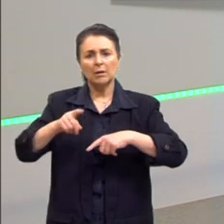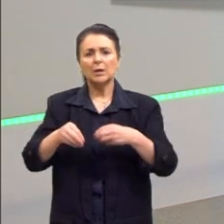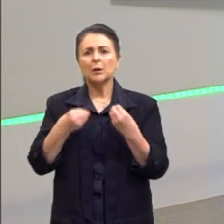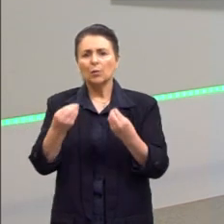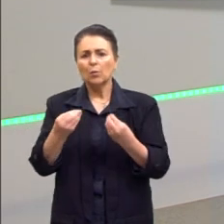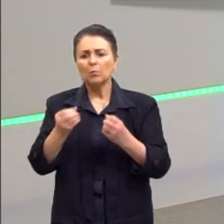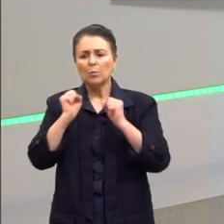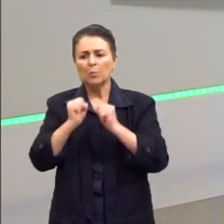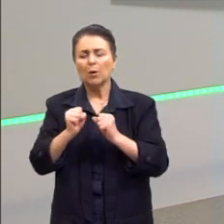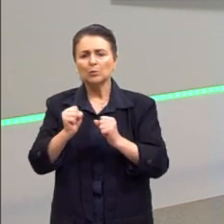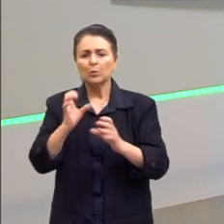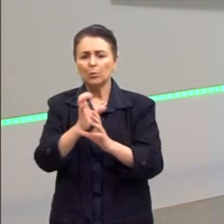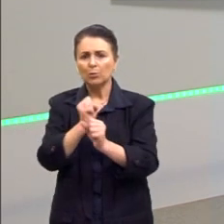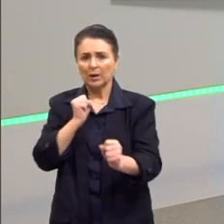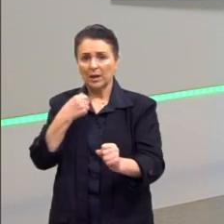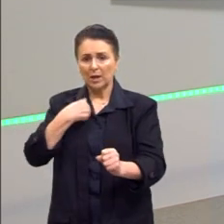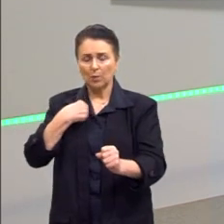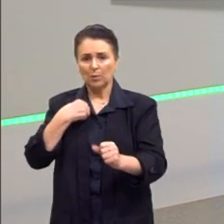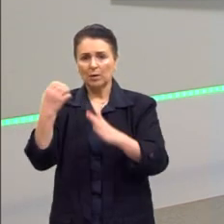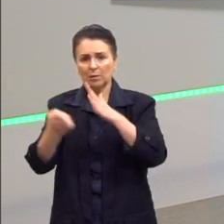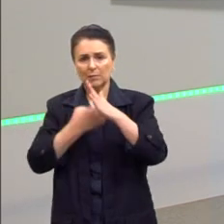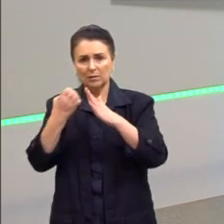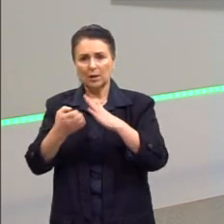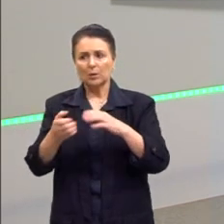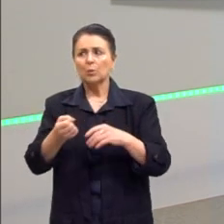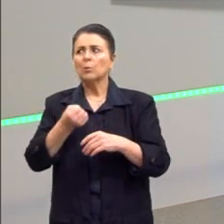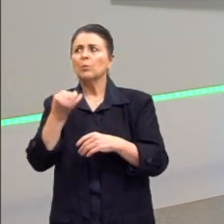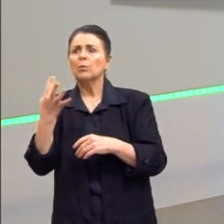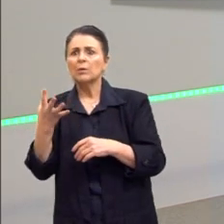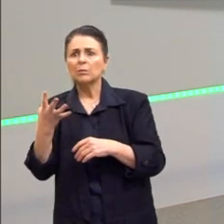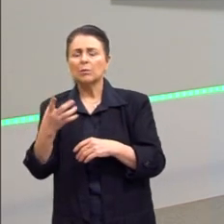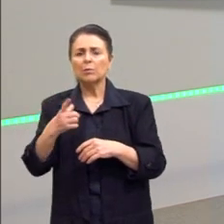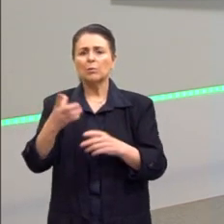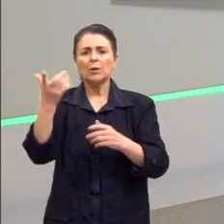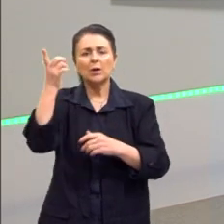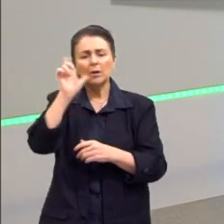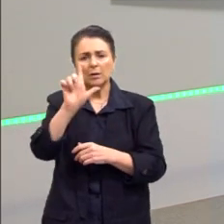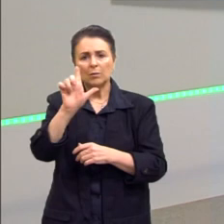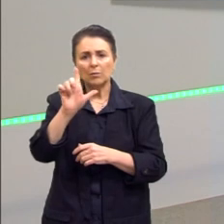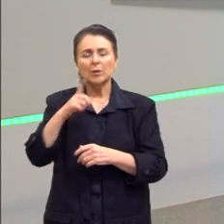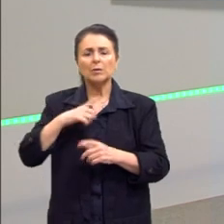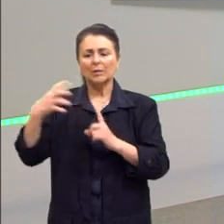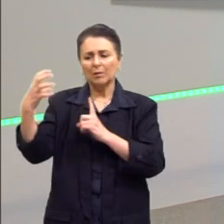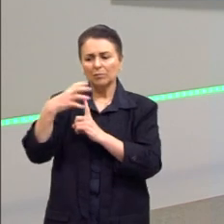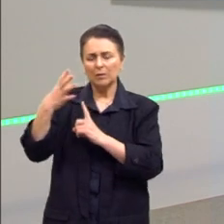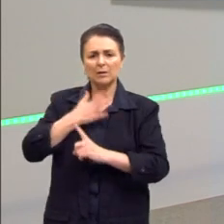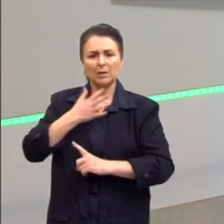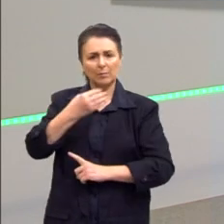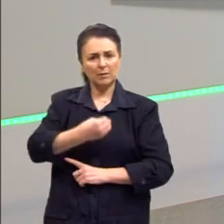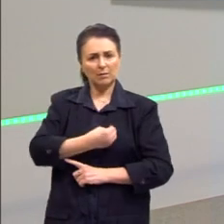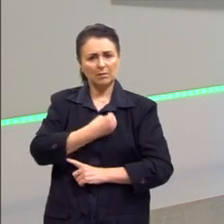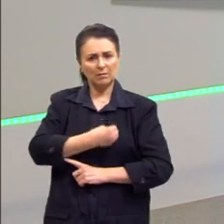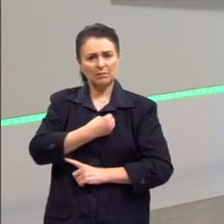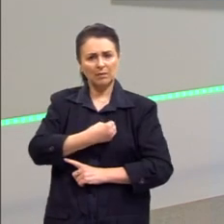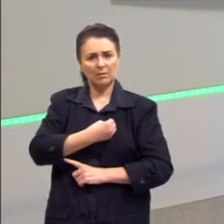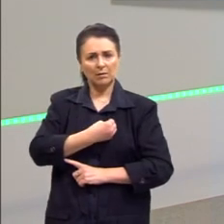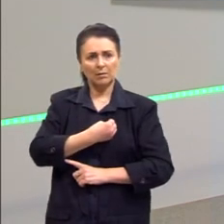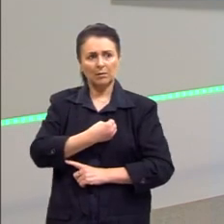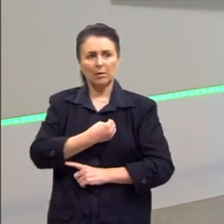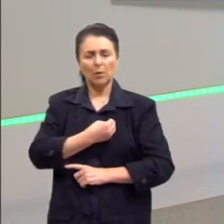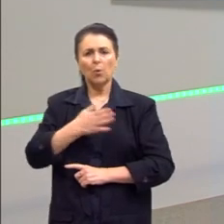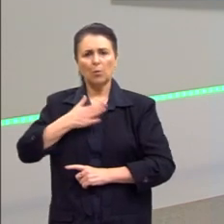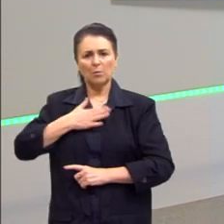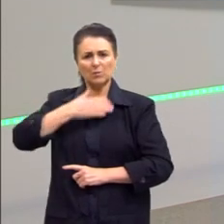lucrar enquanto empresário? E isso influencia diretamente na minha vida, no fato do salário conseguir comprar comida ou não.